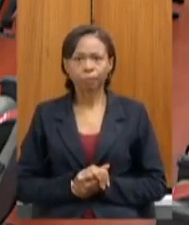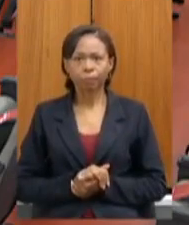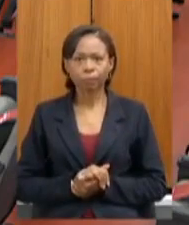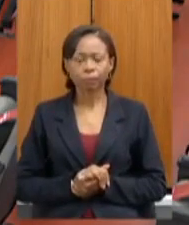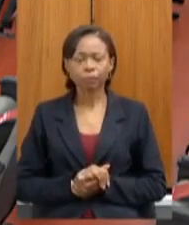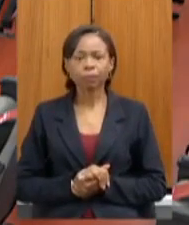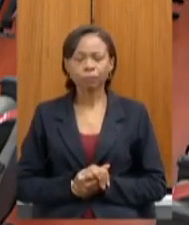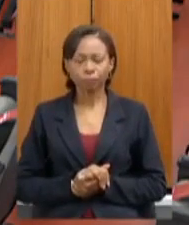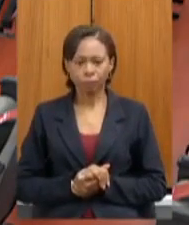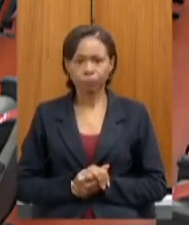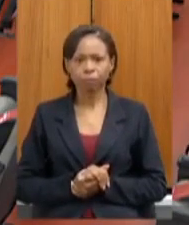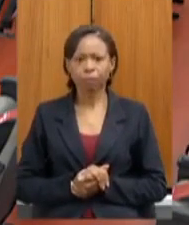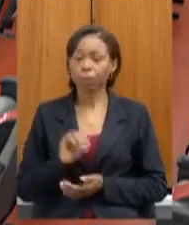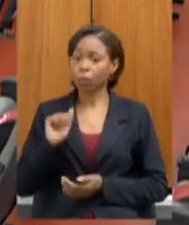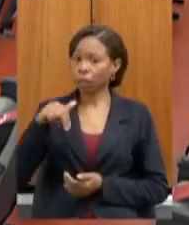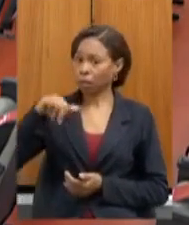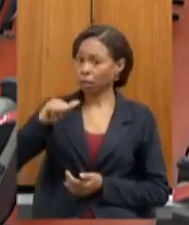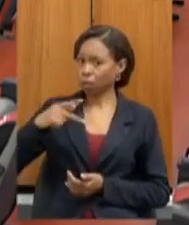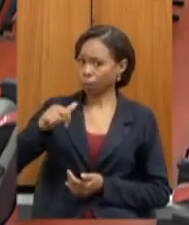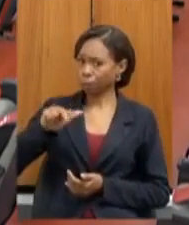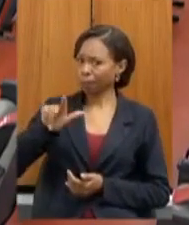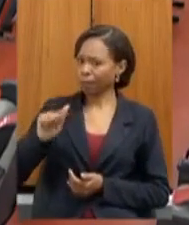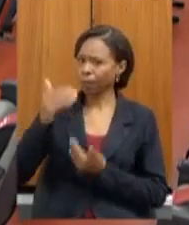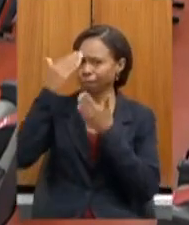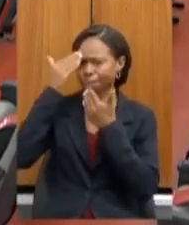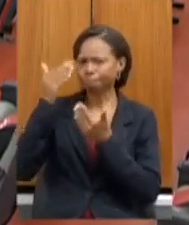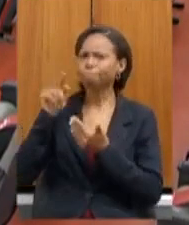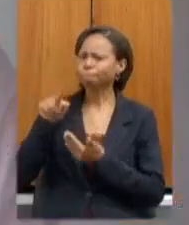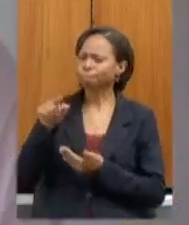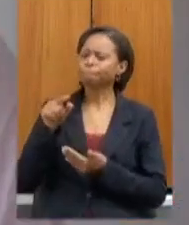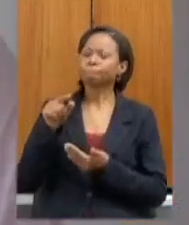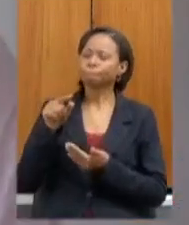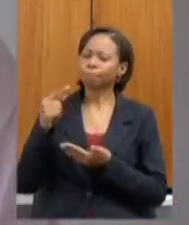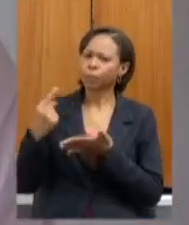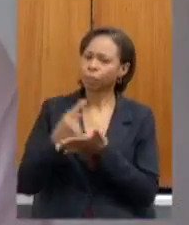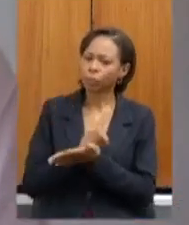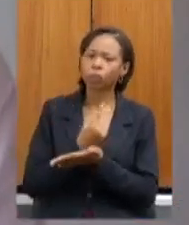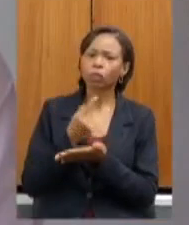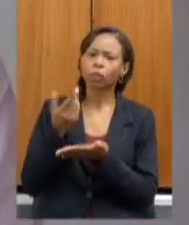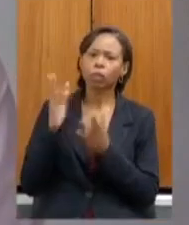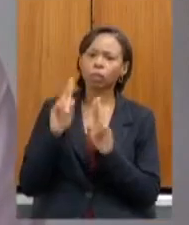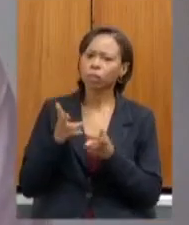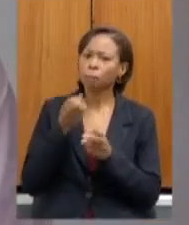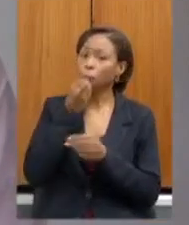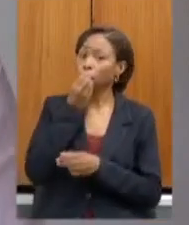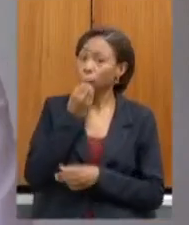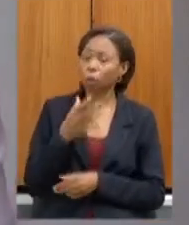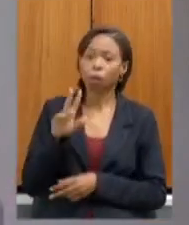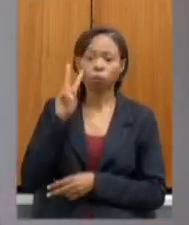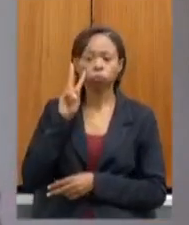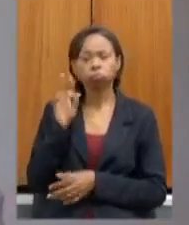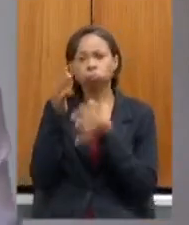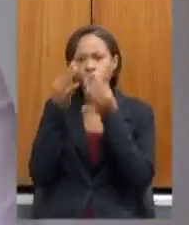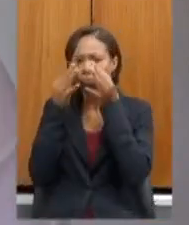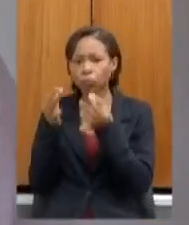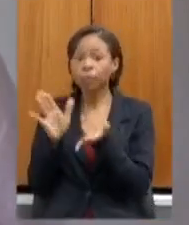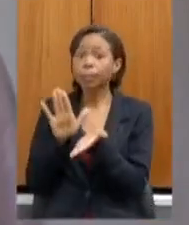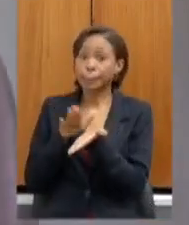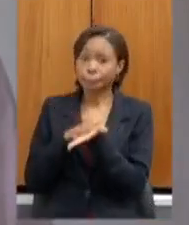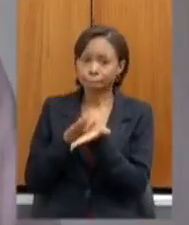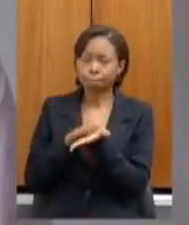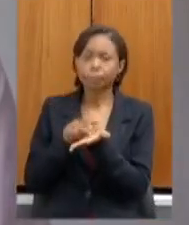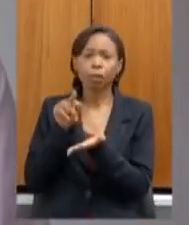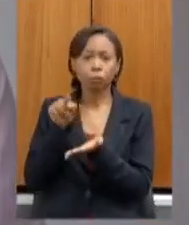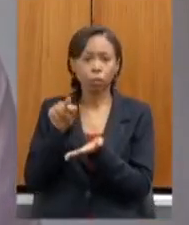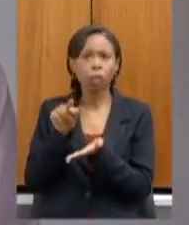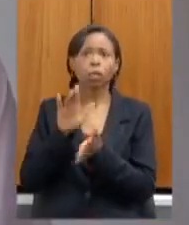obrigada deputada Ana Paula Siqueira sempre muito bom ouvi-la e assim eu gostaria de parabenizá-la por todo